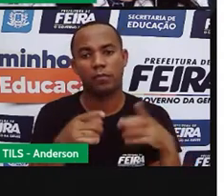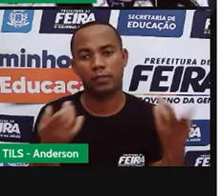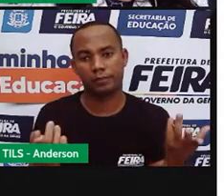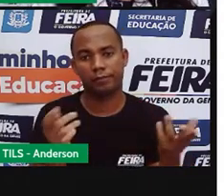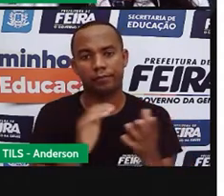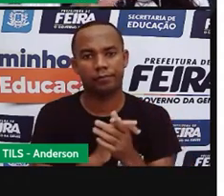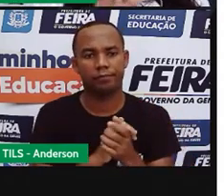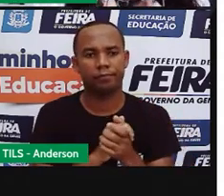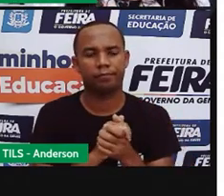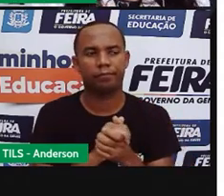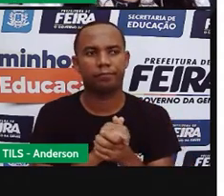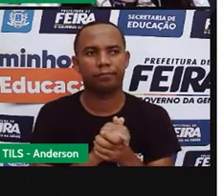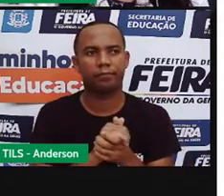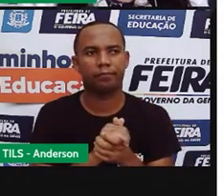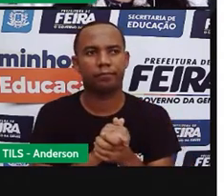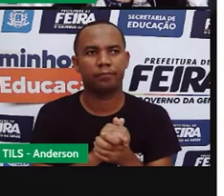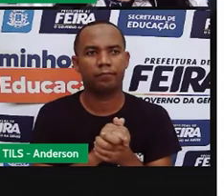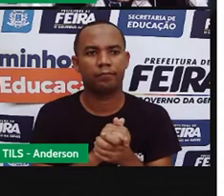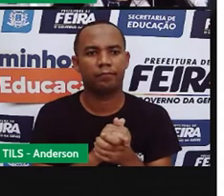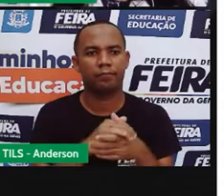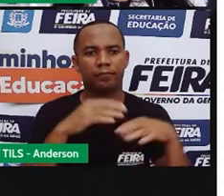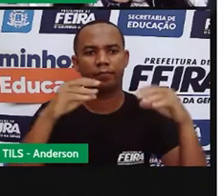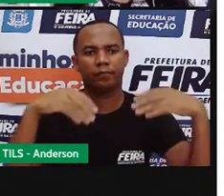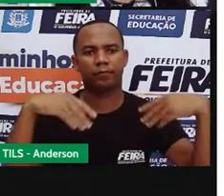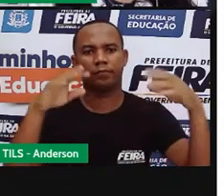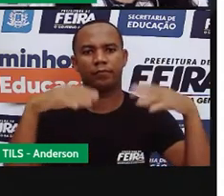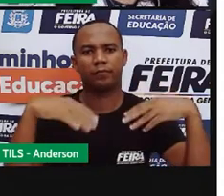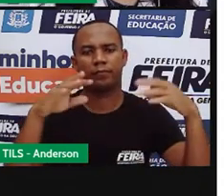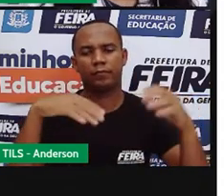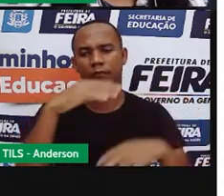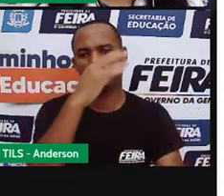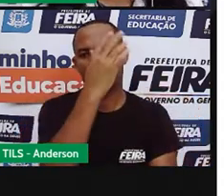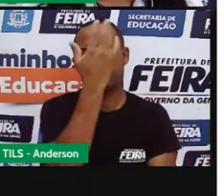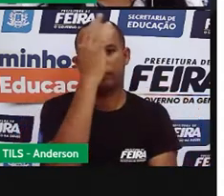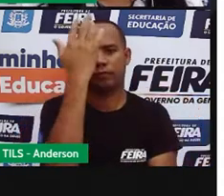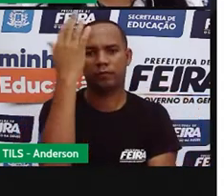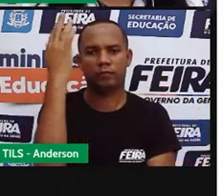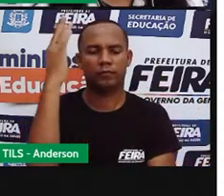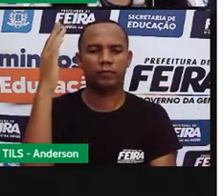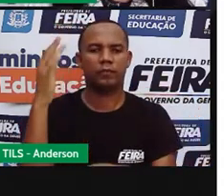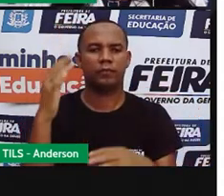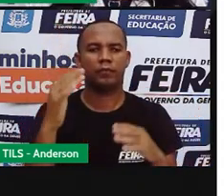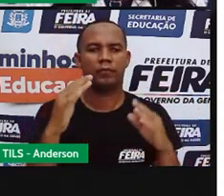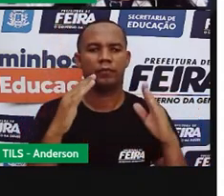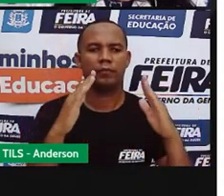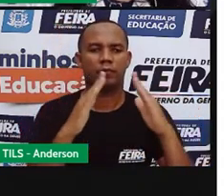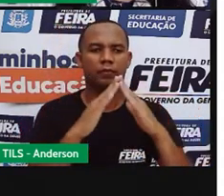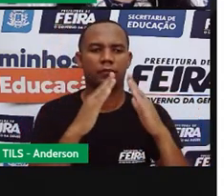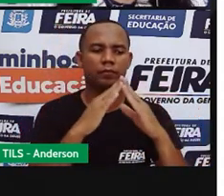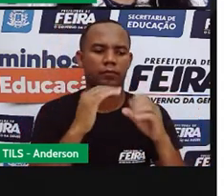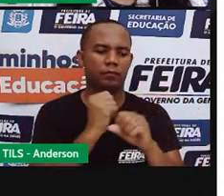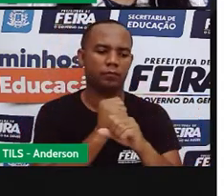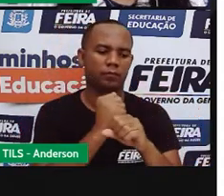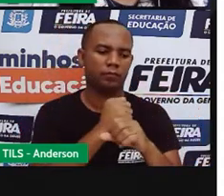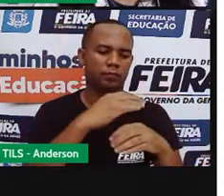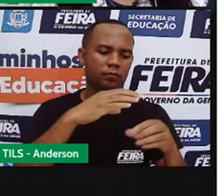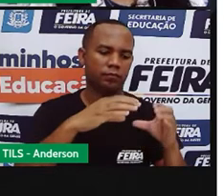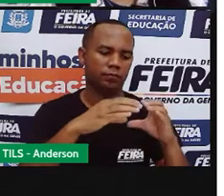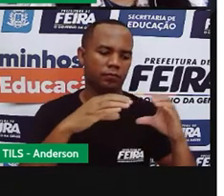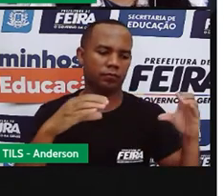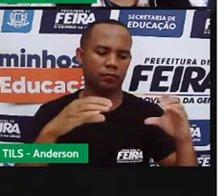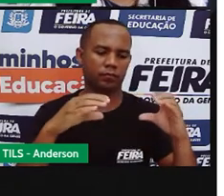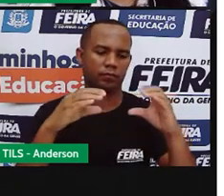A palha, a palha, madeira e os tijolos possuem essas